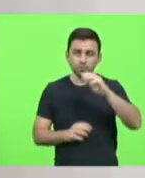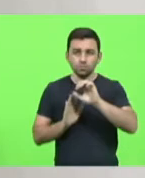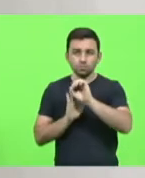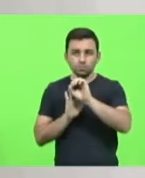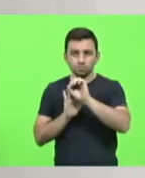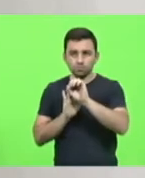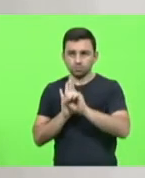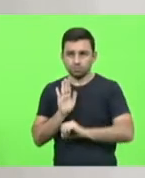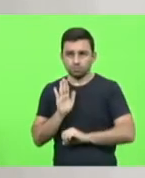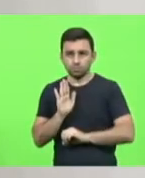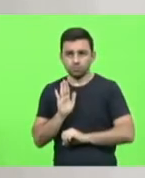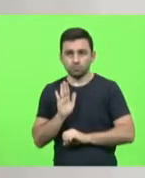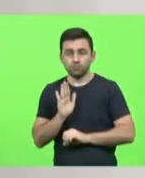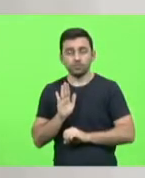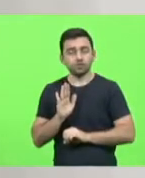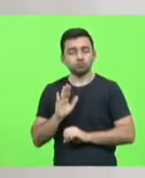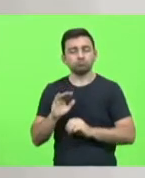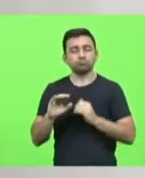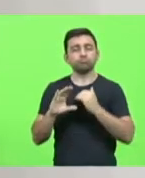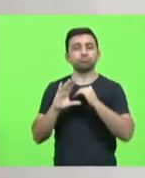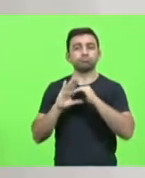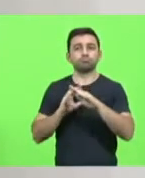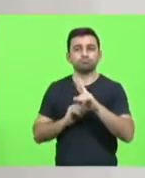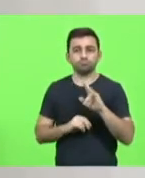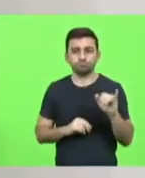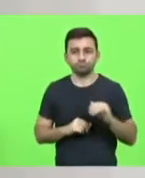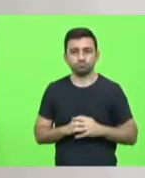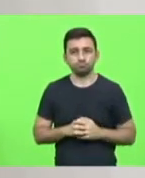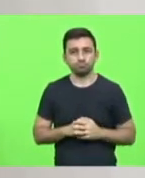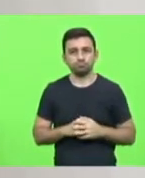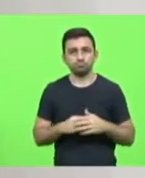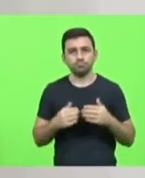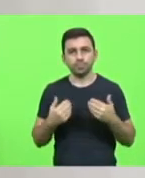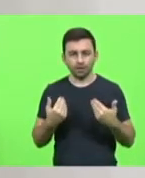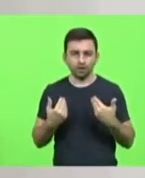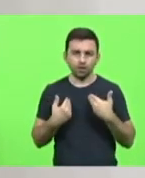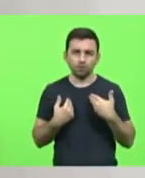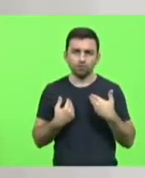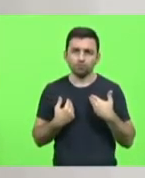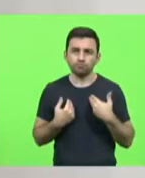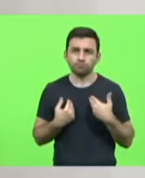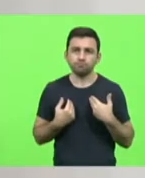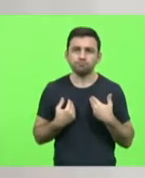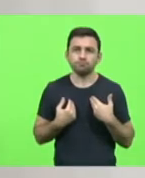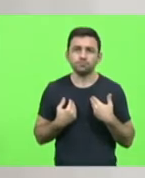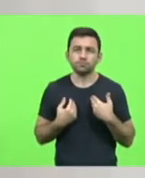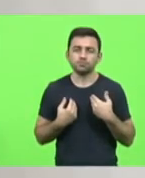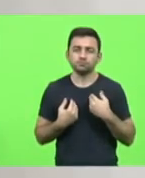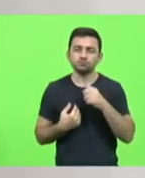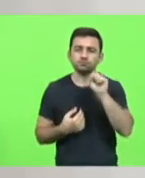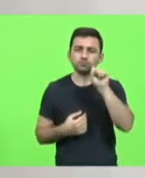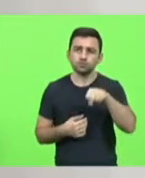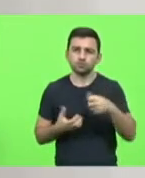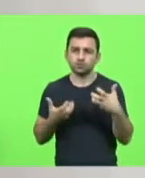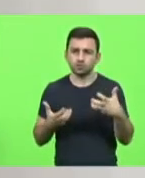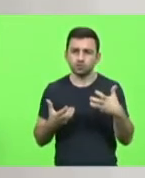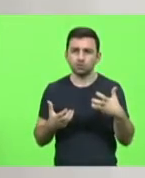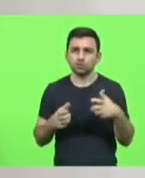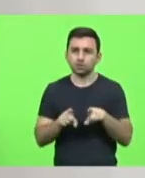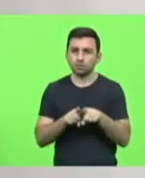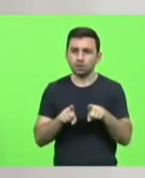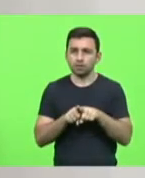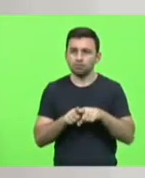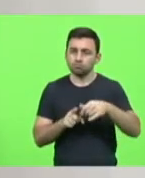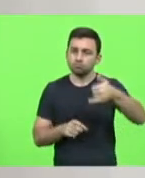na verdade, é dirigido a ele. Naturalmente que eu vou encaminhar, mas tomei a imediata providência de fazer contato com o